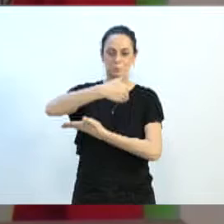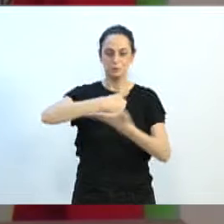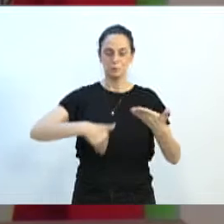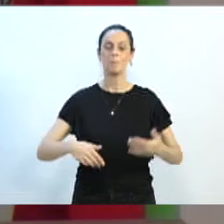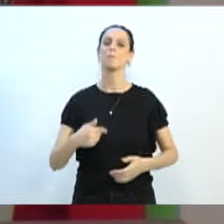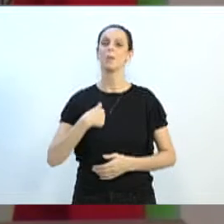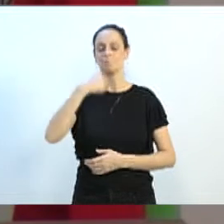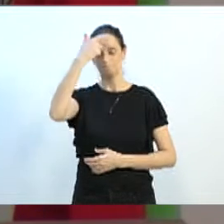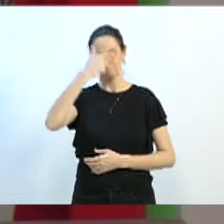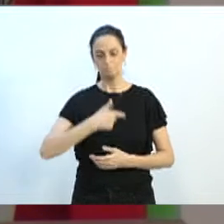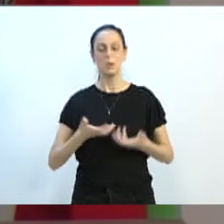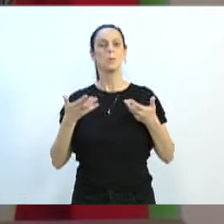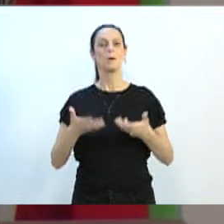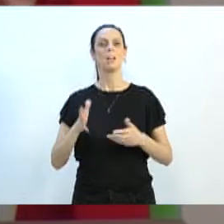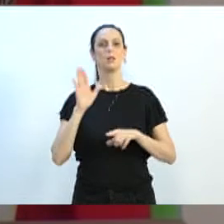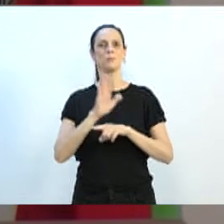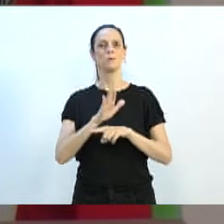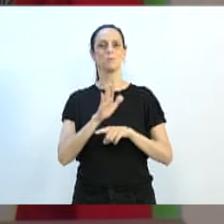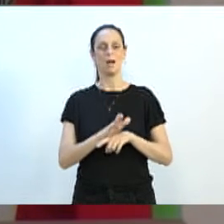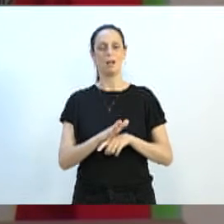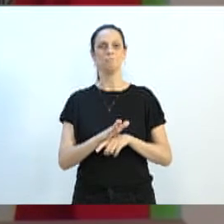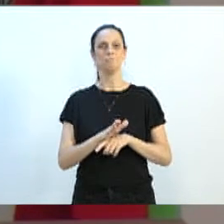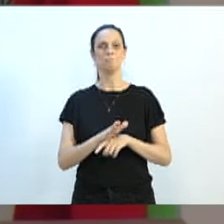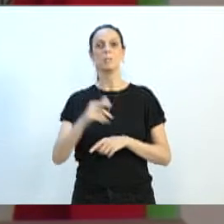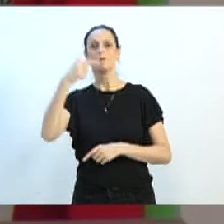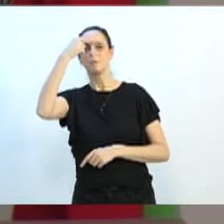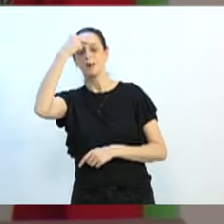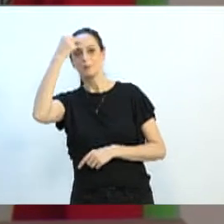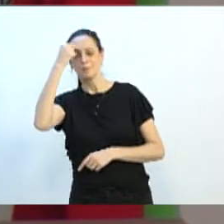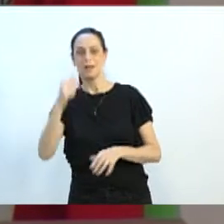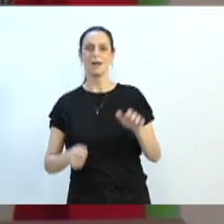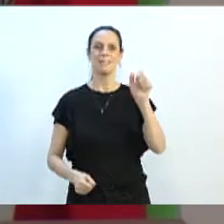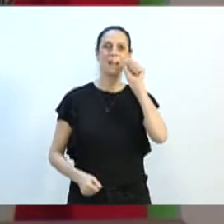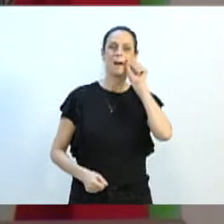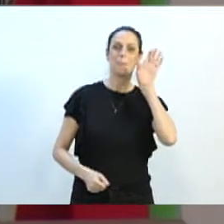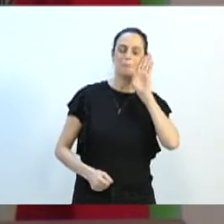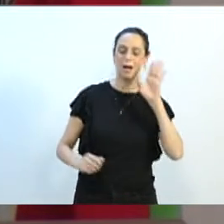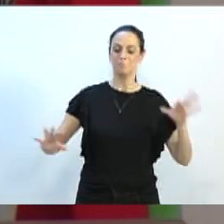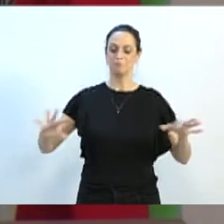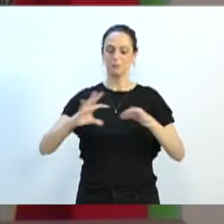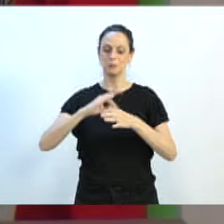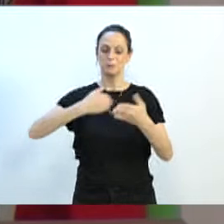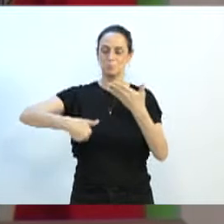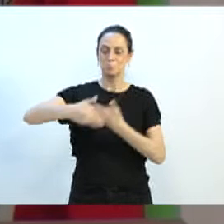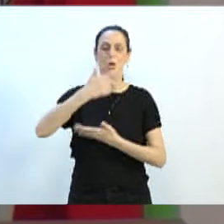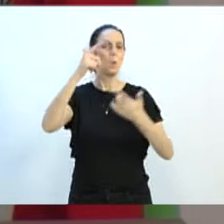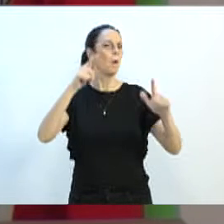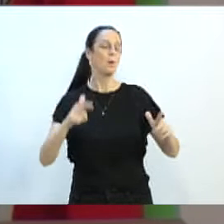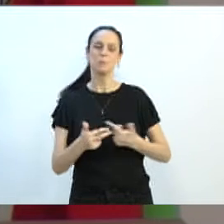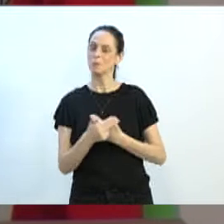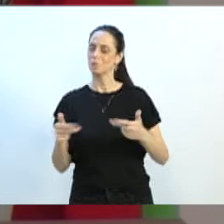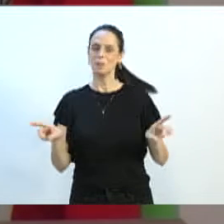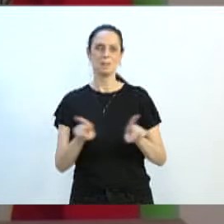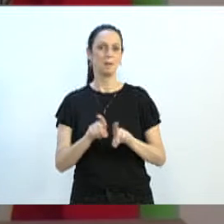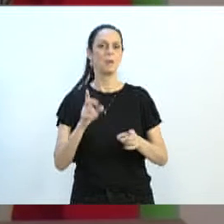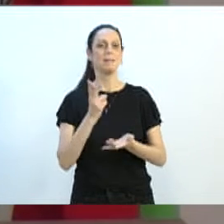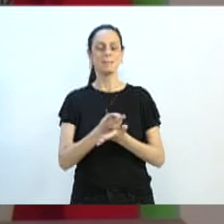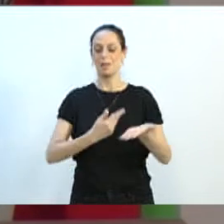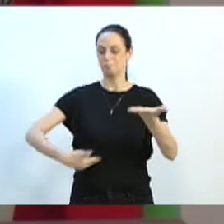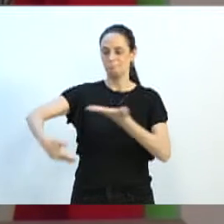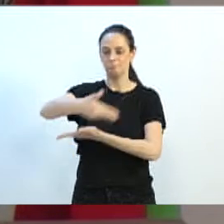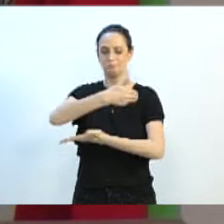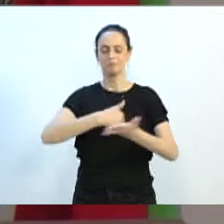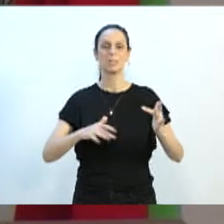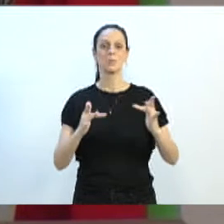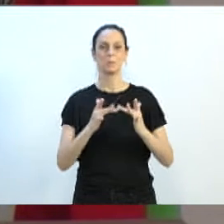elemento de conexão para possibilitar que vários atores sociais se juntem para causas boas que revertem benefícios para a cidade. Então, faço